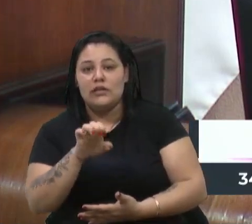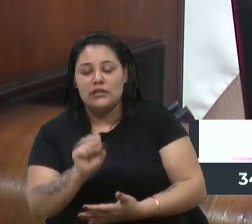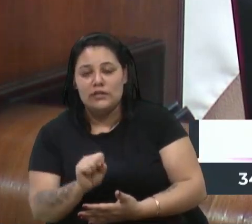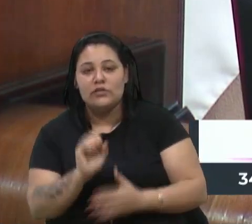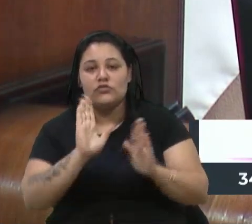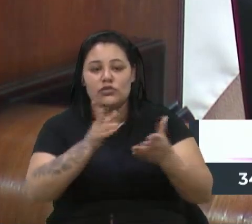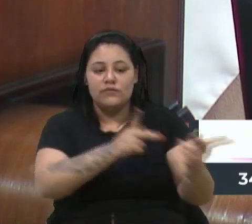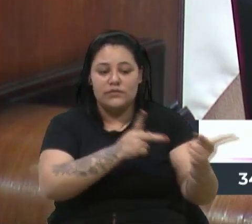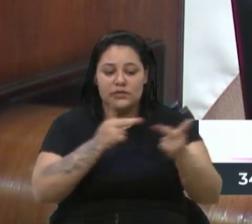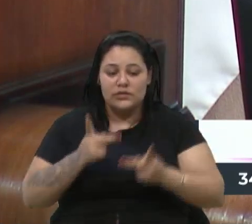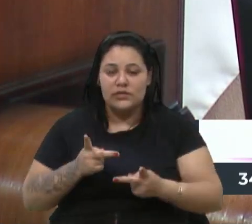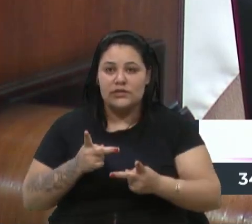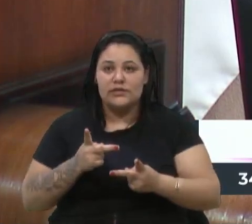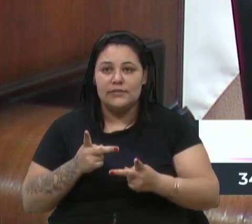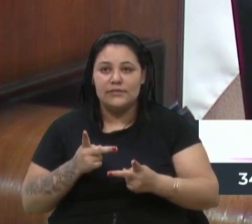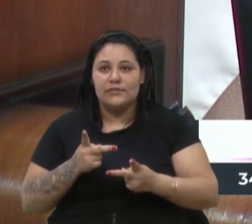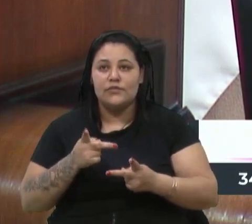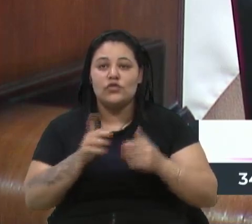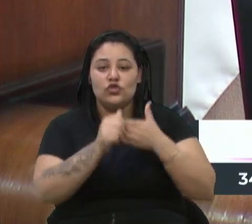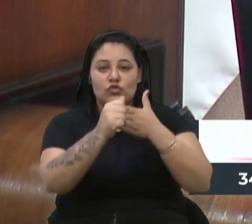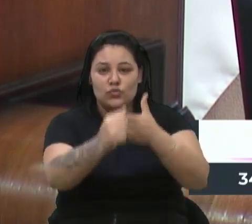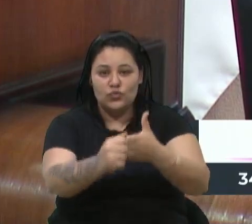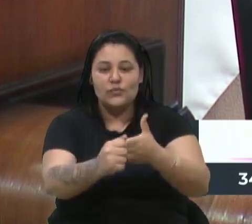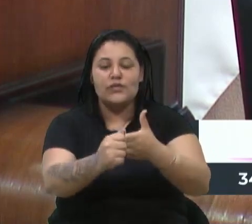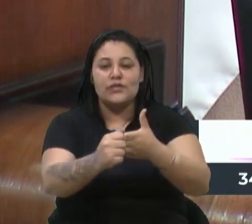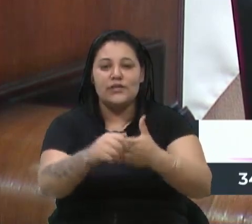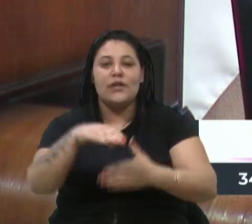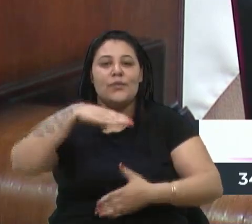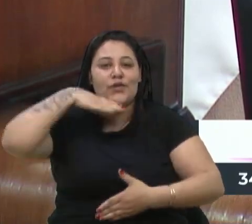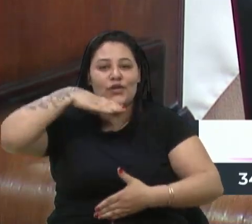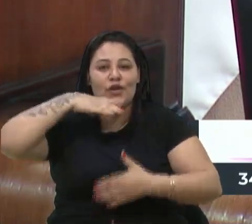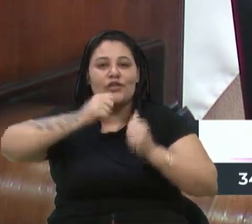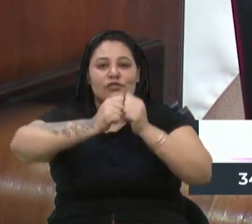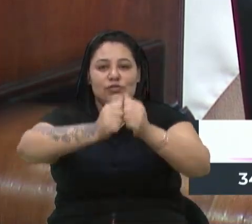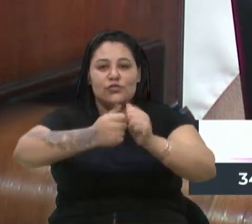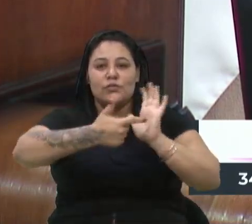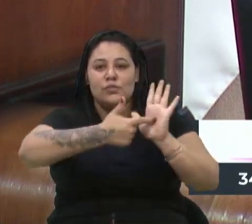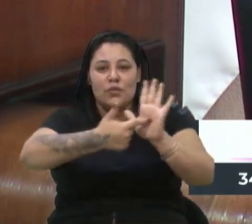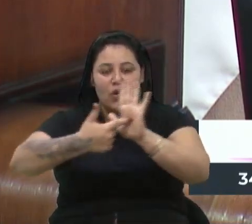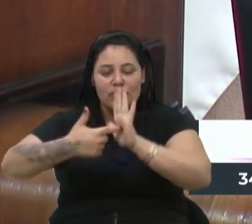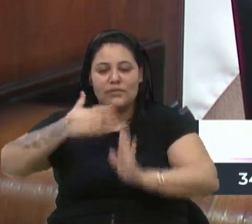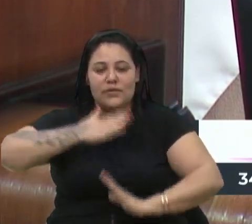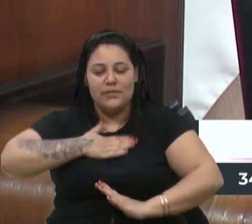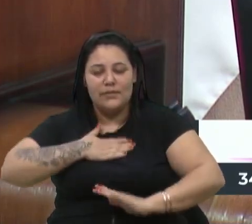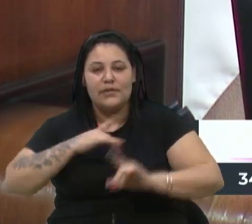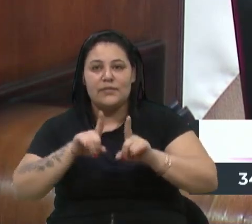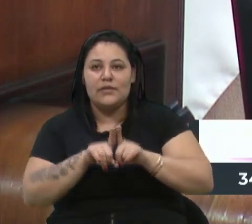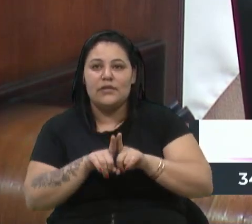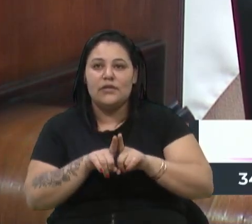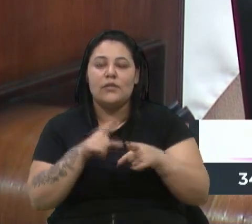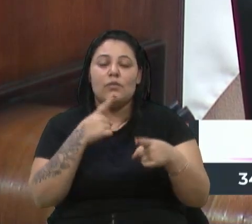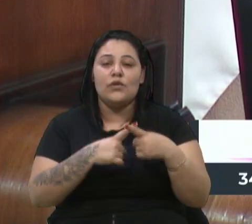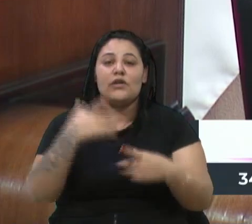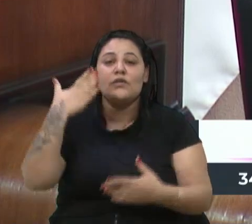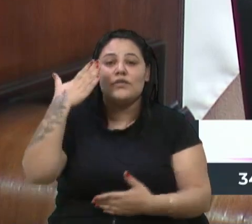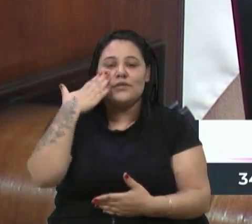convites, e eu disse, vou com o vereador Bortola, quero que ele me leve lá, que ele me mostre um pouquinho também disso, porque eu sei da sua